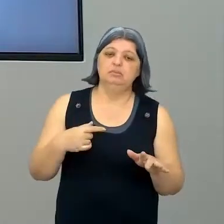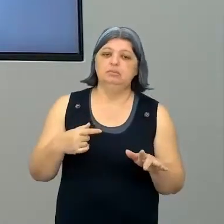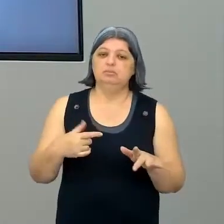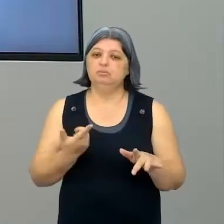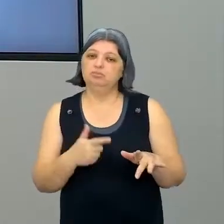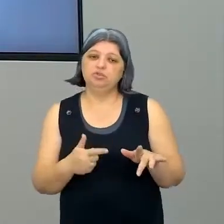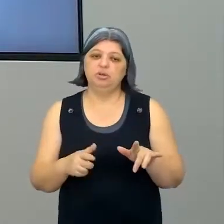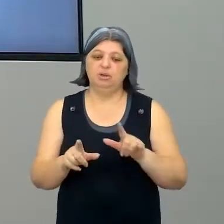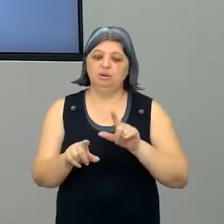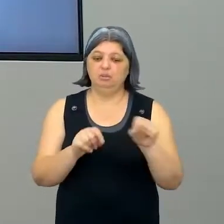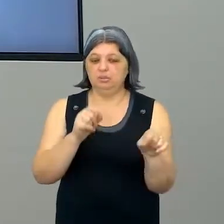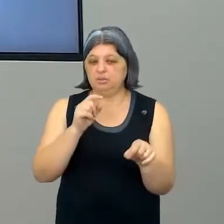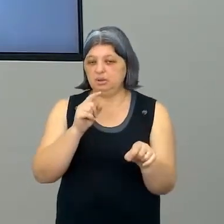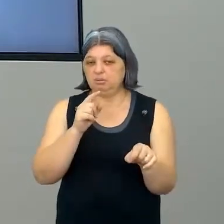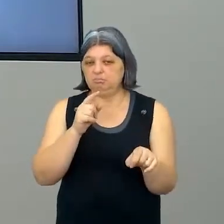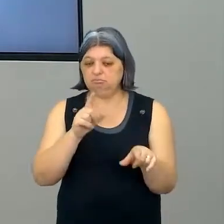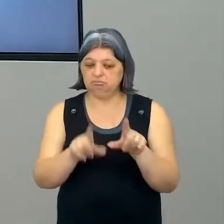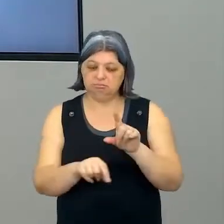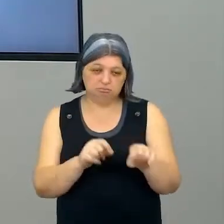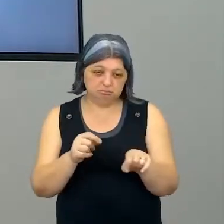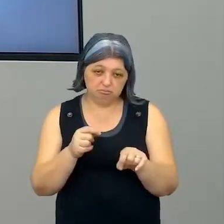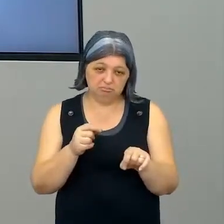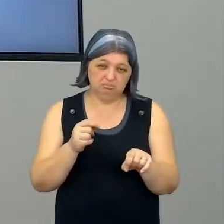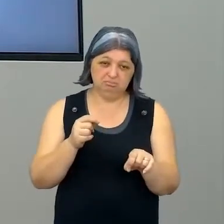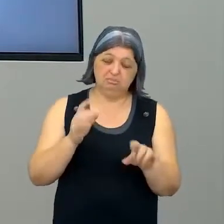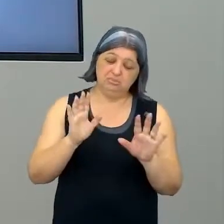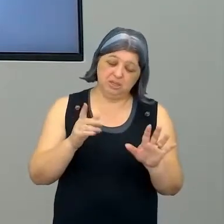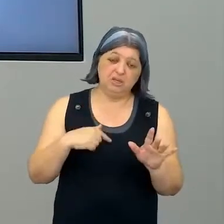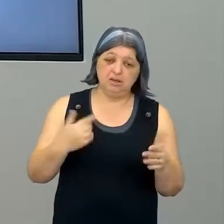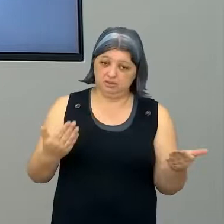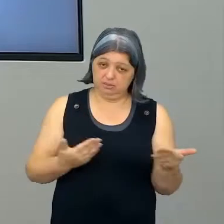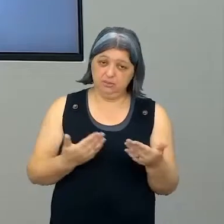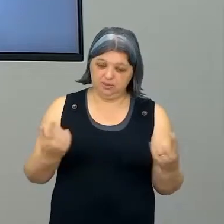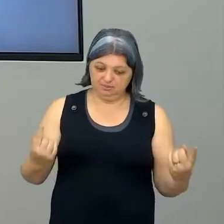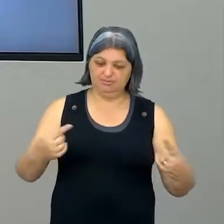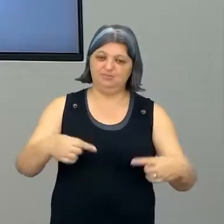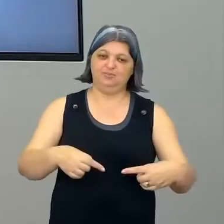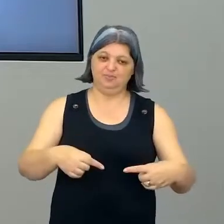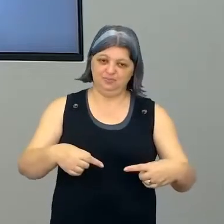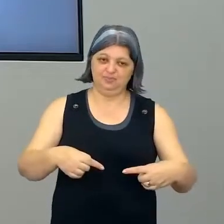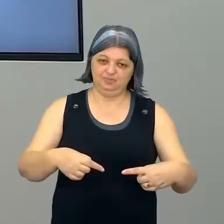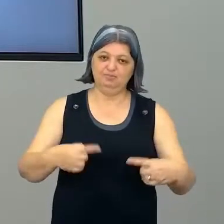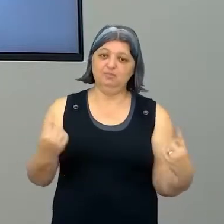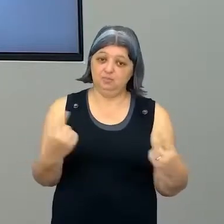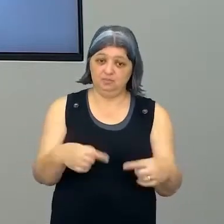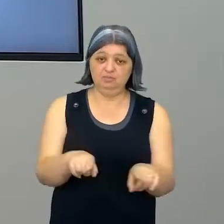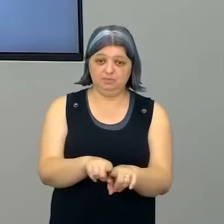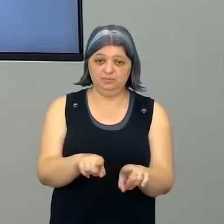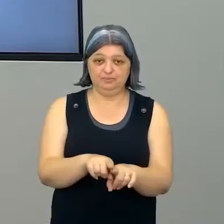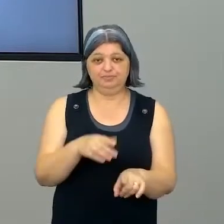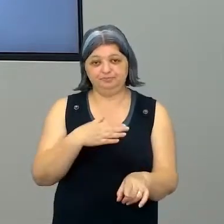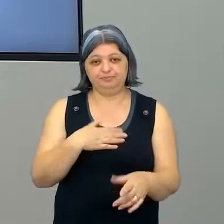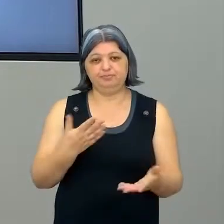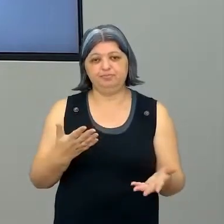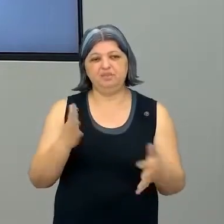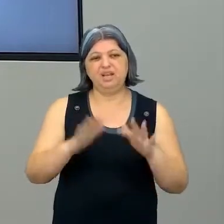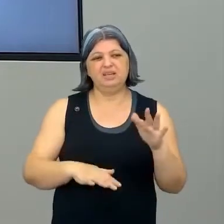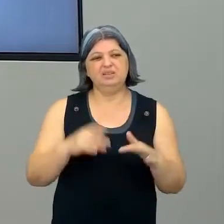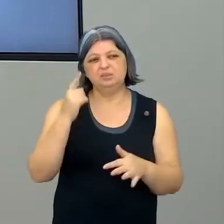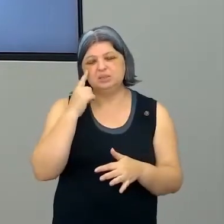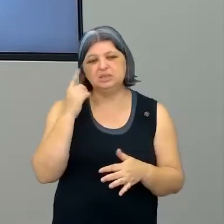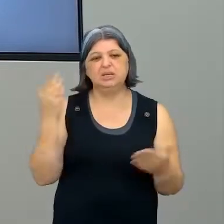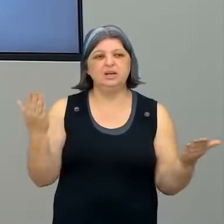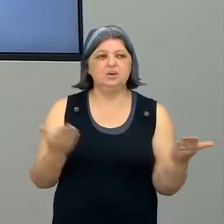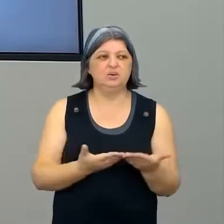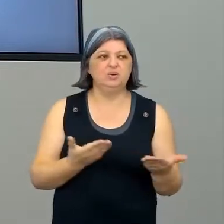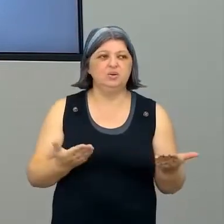mas era mais fechada. Agora, é muito mais aberto. E, às vezes, pode ser um desafio. Tipo, foi um desafio para mim, sabe? Às vezes, você fica, tipo, ai, mas e agora?